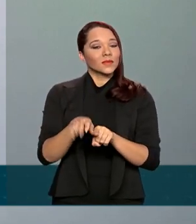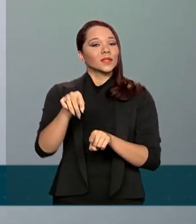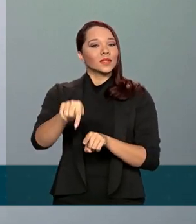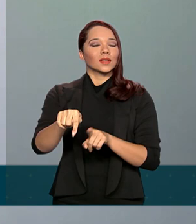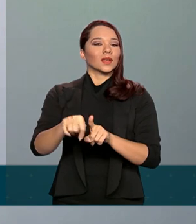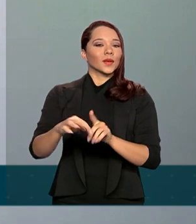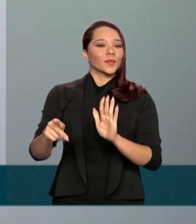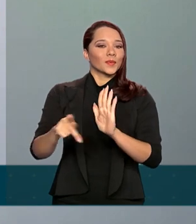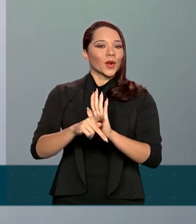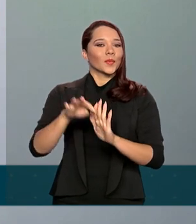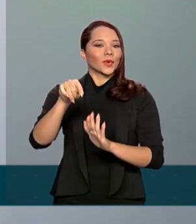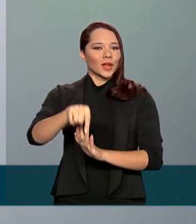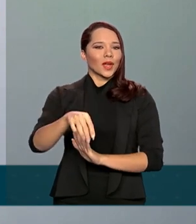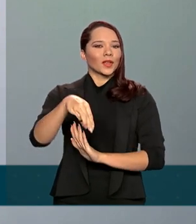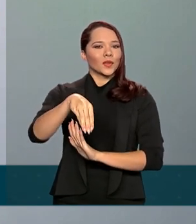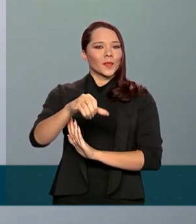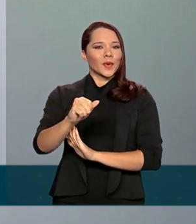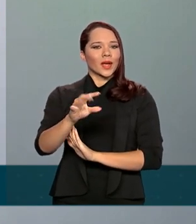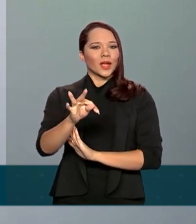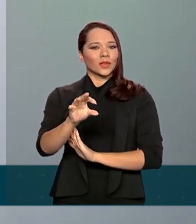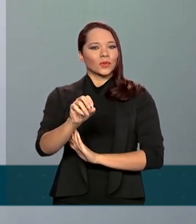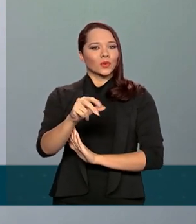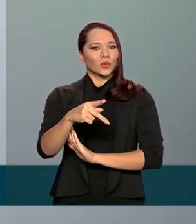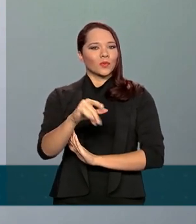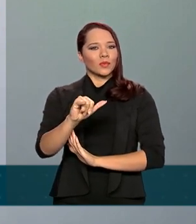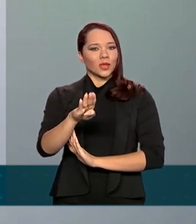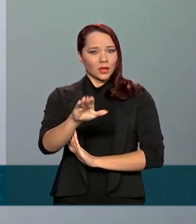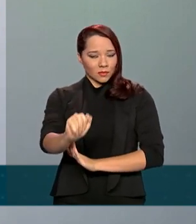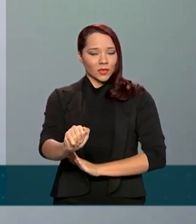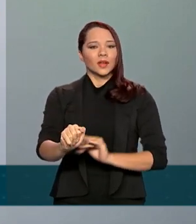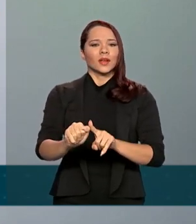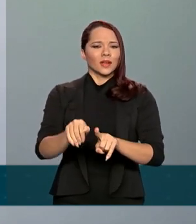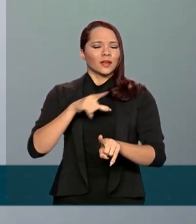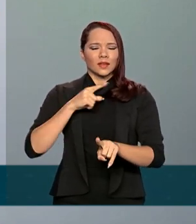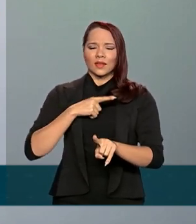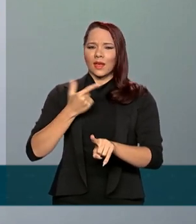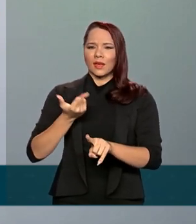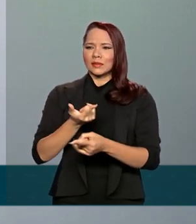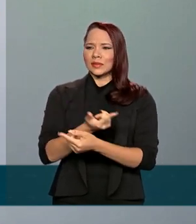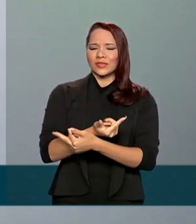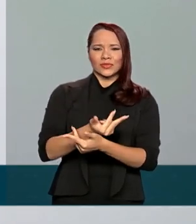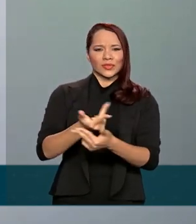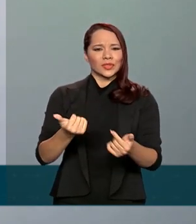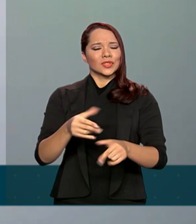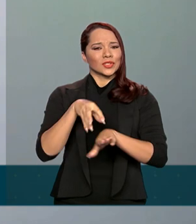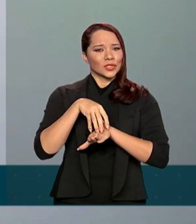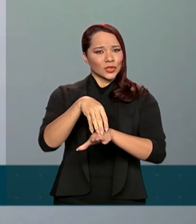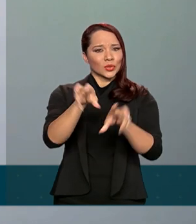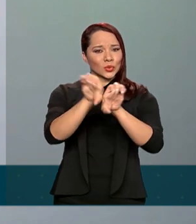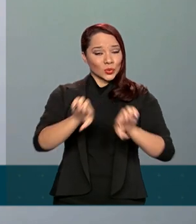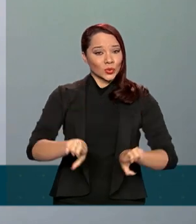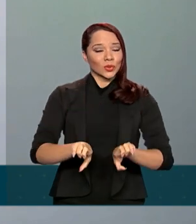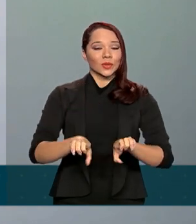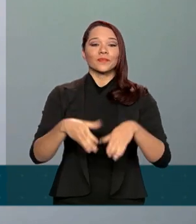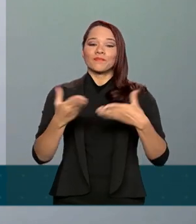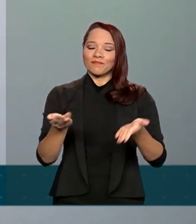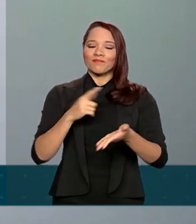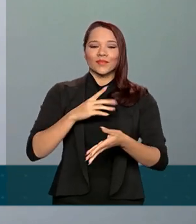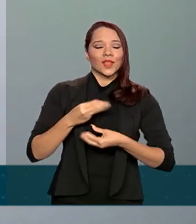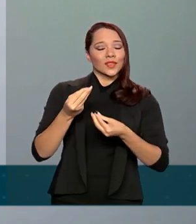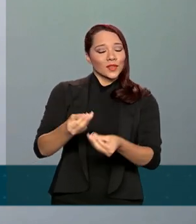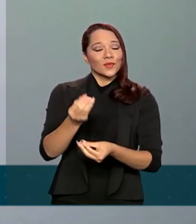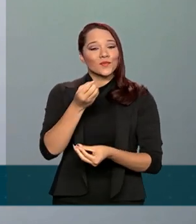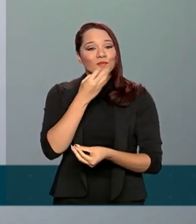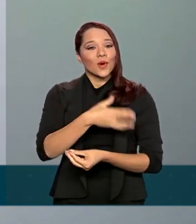faz parte do Mato Piba e que tem uma demanda, óbvio, por infraestrutura. Temos condição de dar excelentes